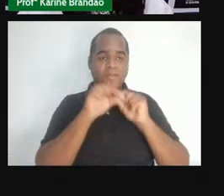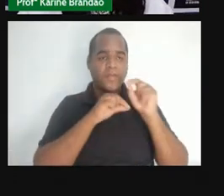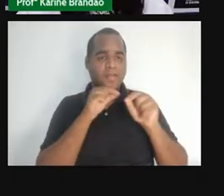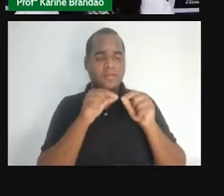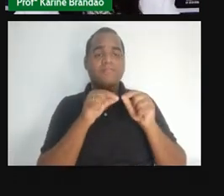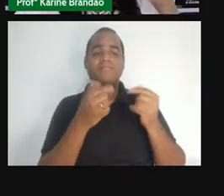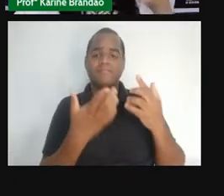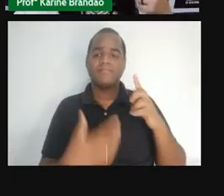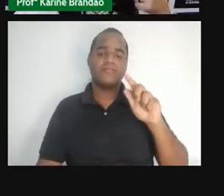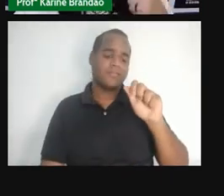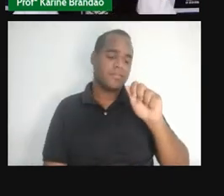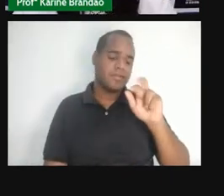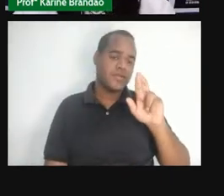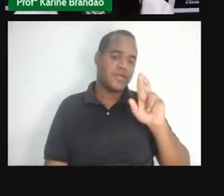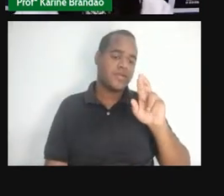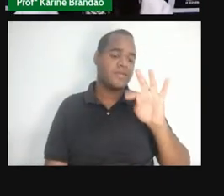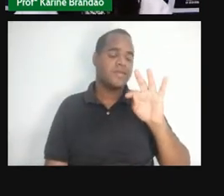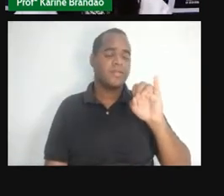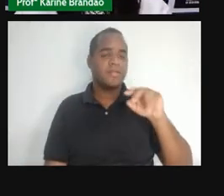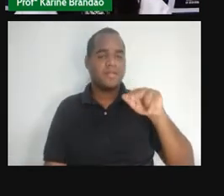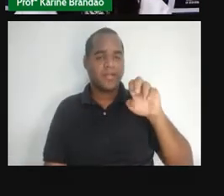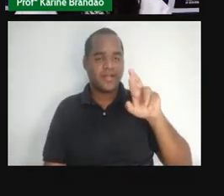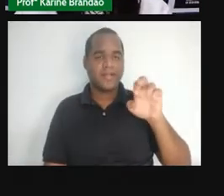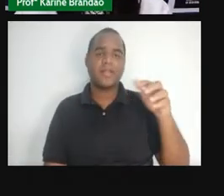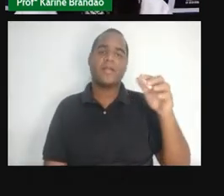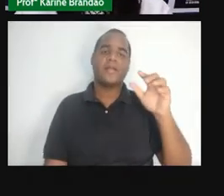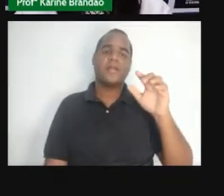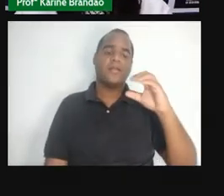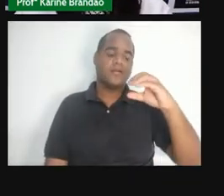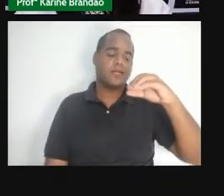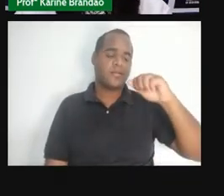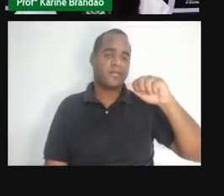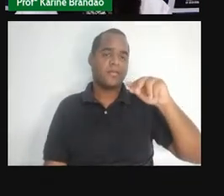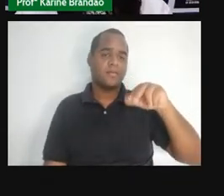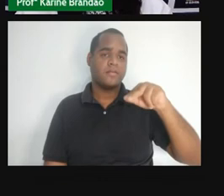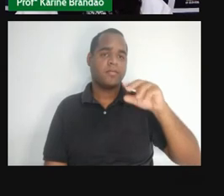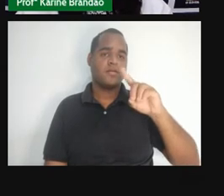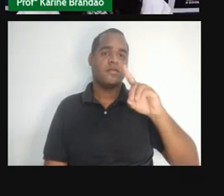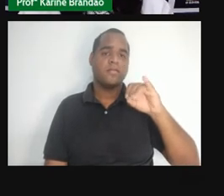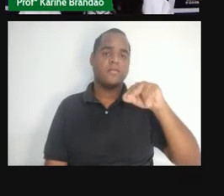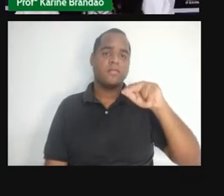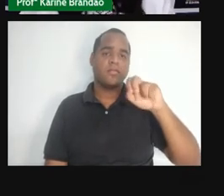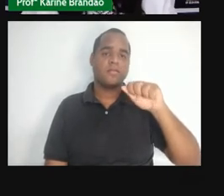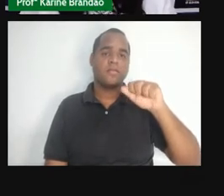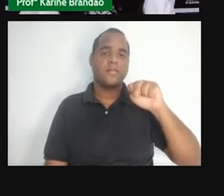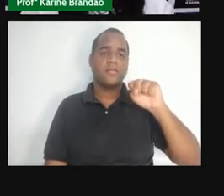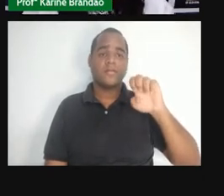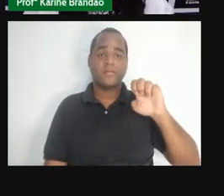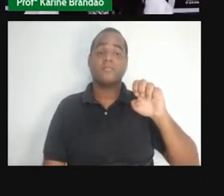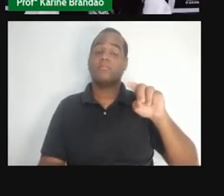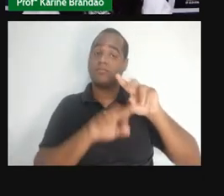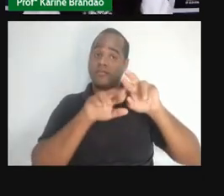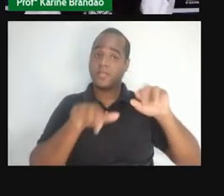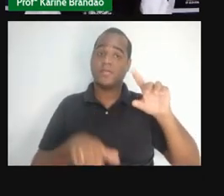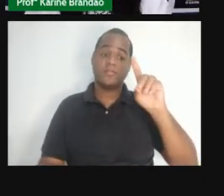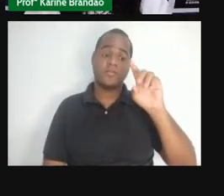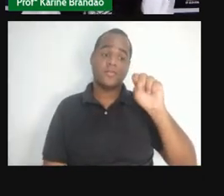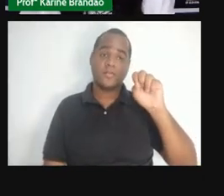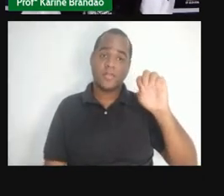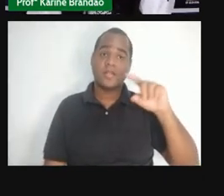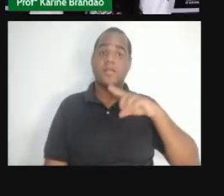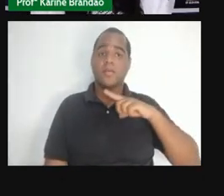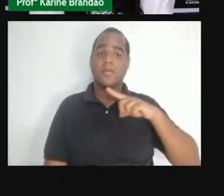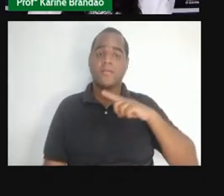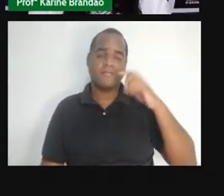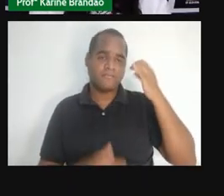Isso é verdade? Sim. Lembra que nós vimos, né, a Gardinerela, por exemplo, a Candidíase, são